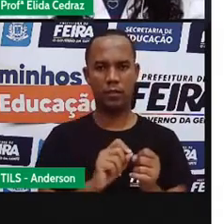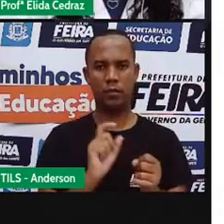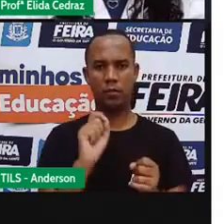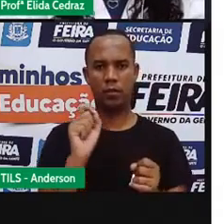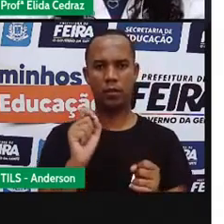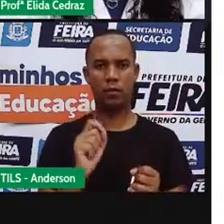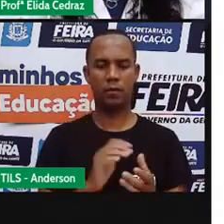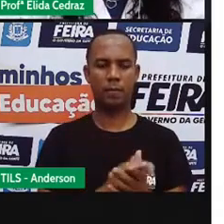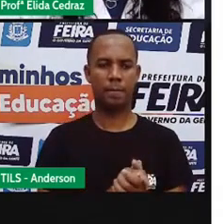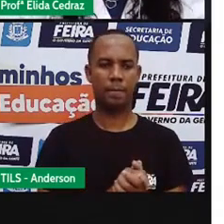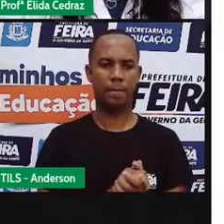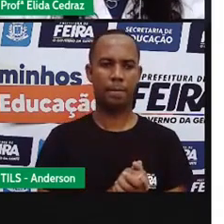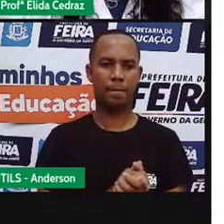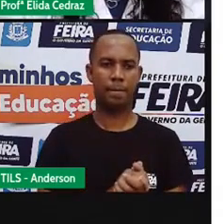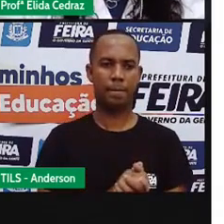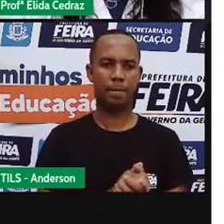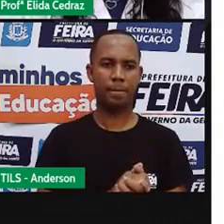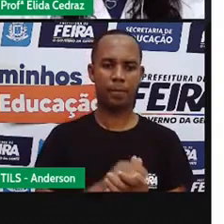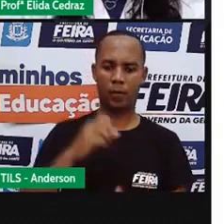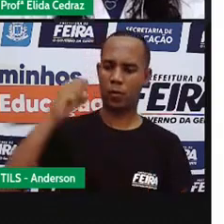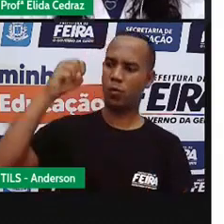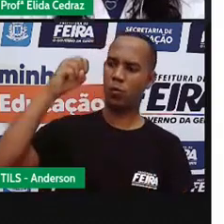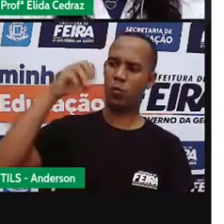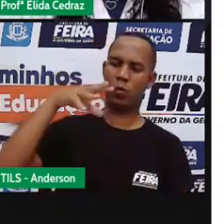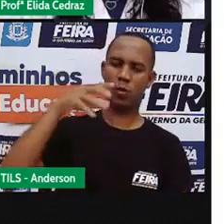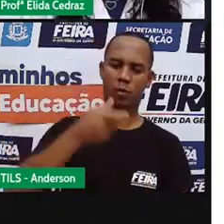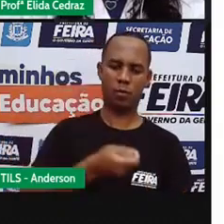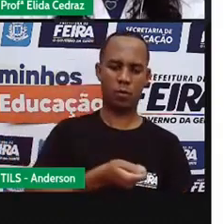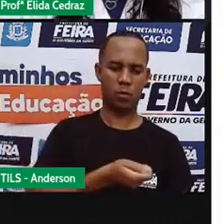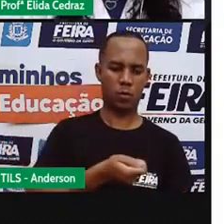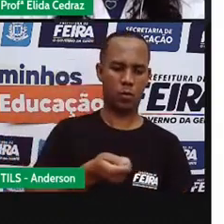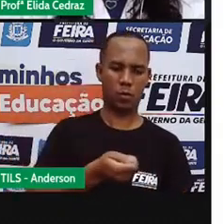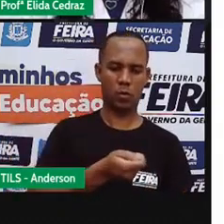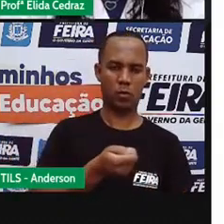lanterna e vai projetar a luz no pedaço de papel.